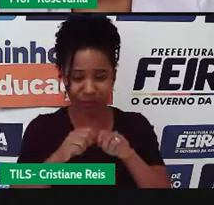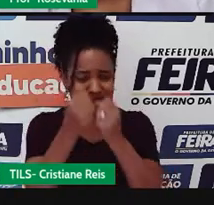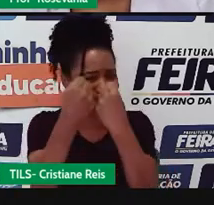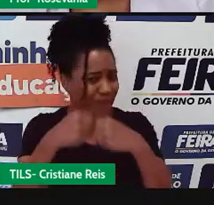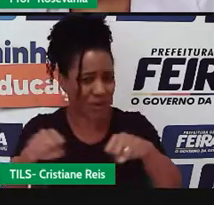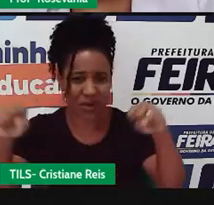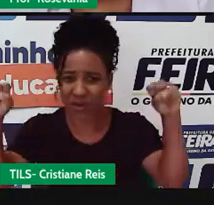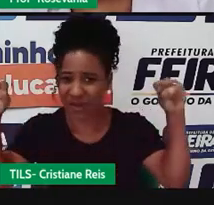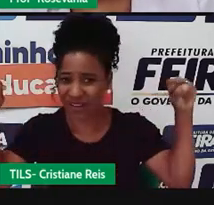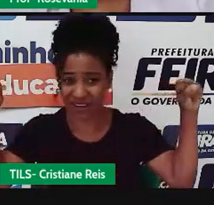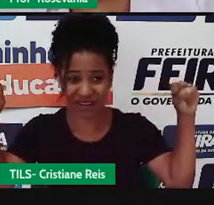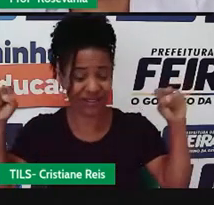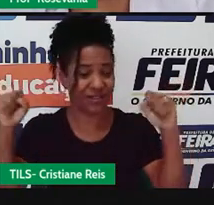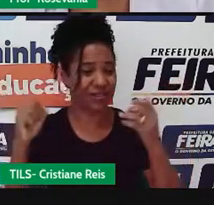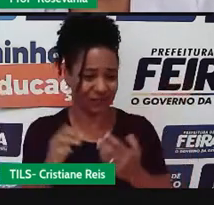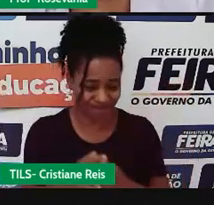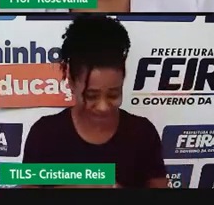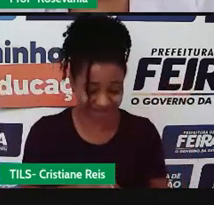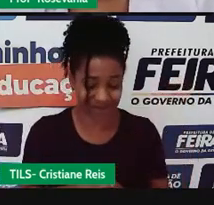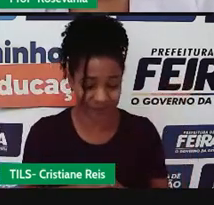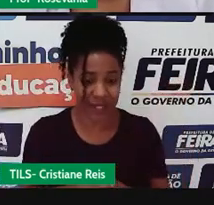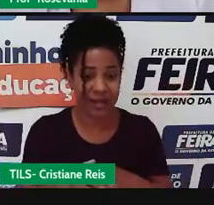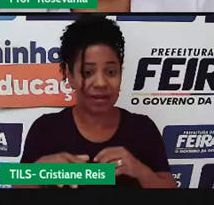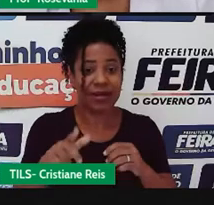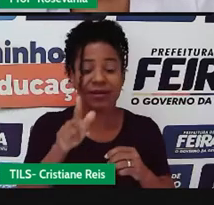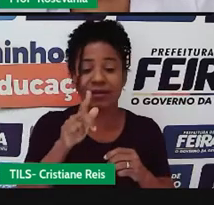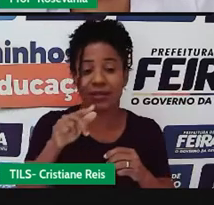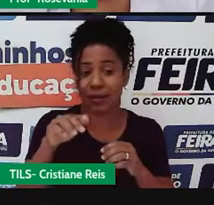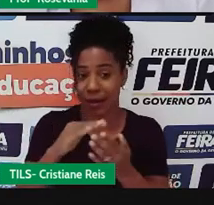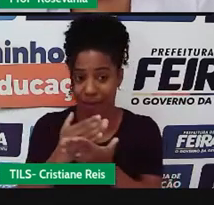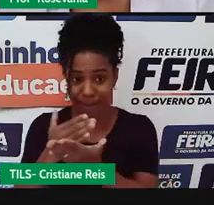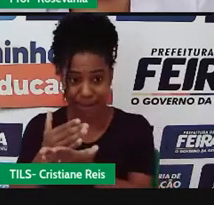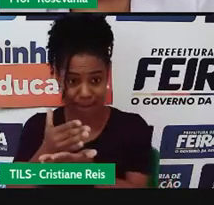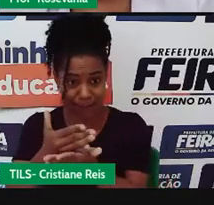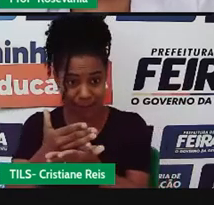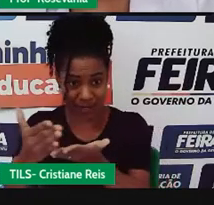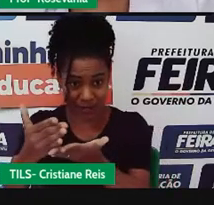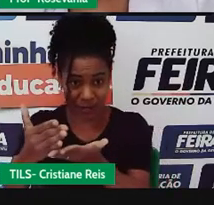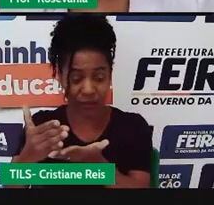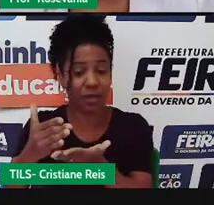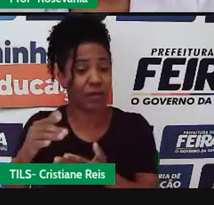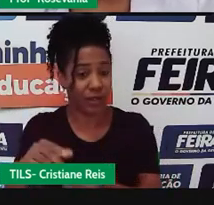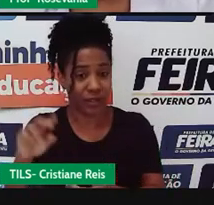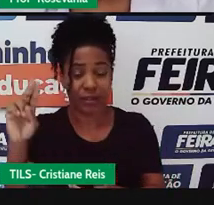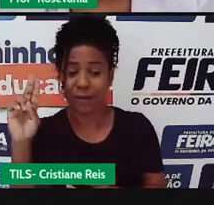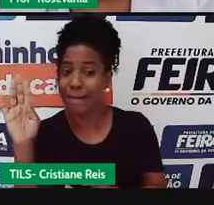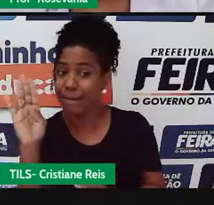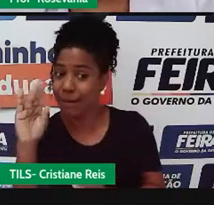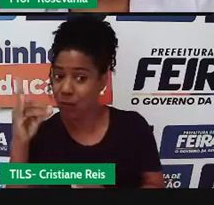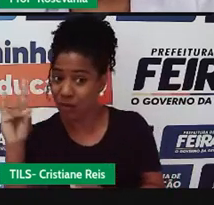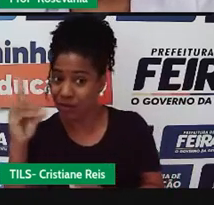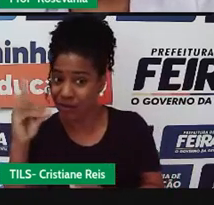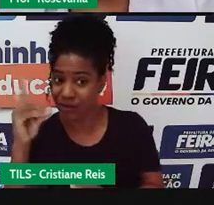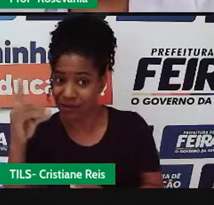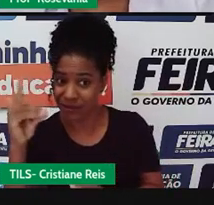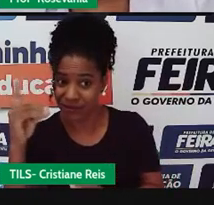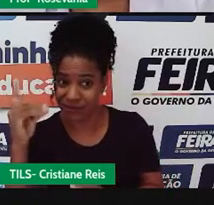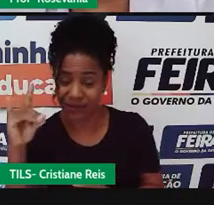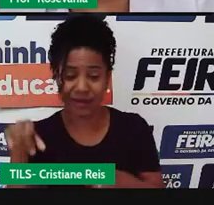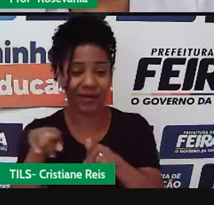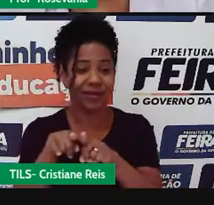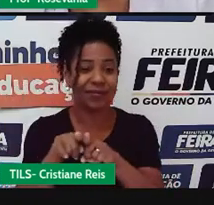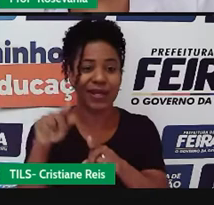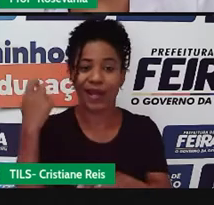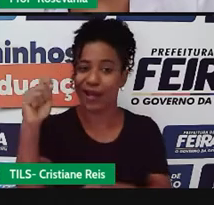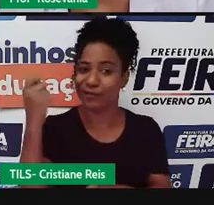sendo 33%, né, do Brasil, e o restante na Argentina, Bolívia e Paraguai. Diga-se de passagem, esse Rio Paraguai, né,